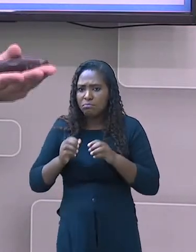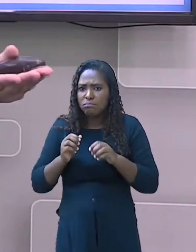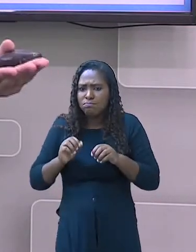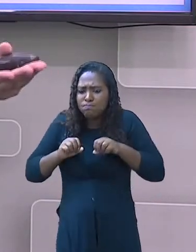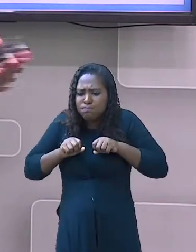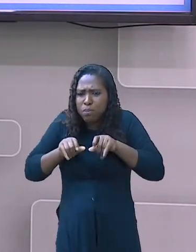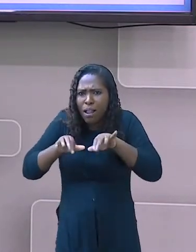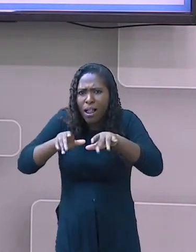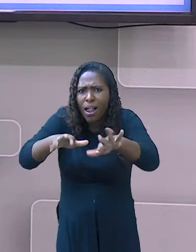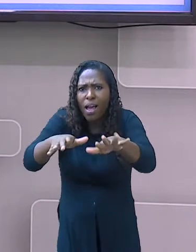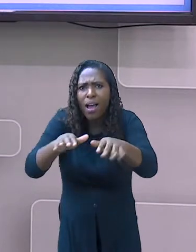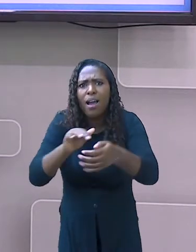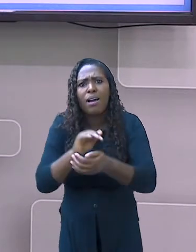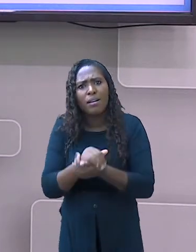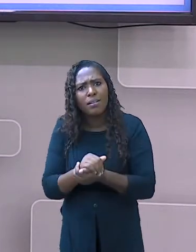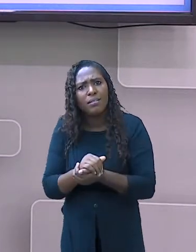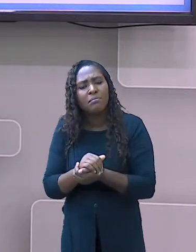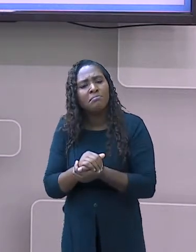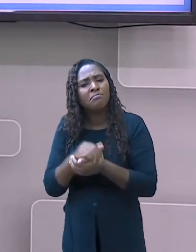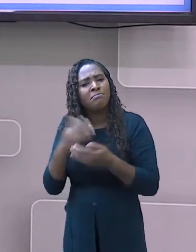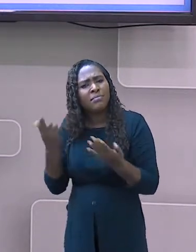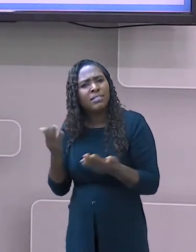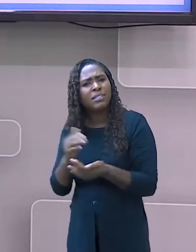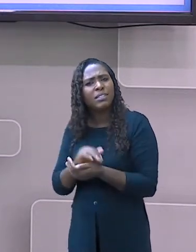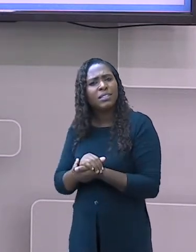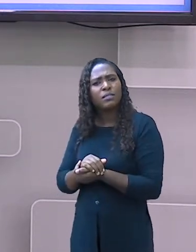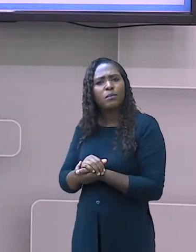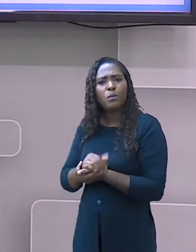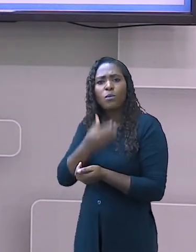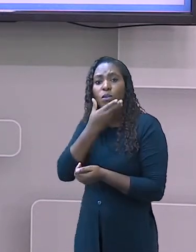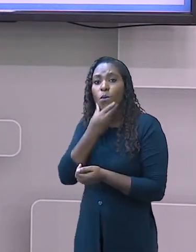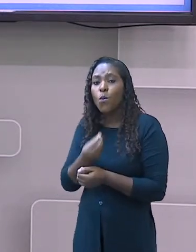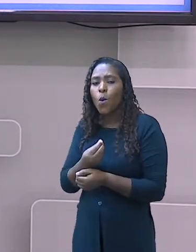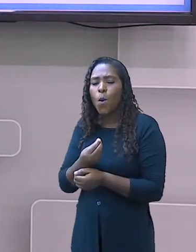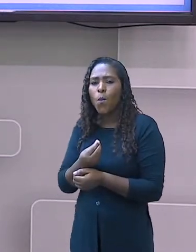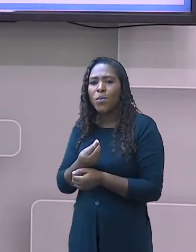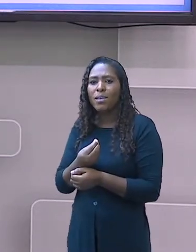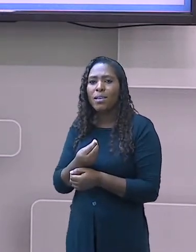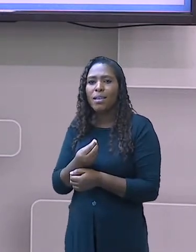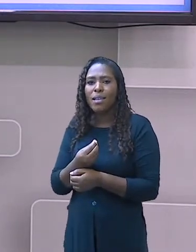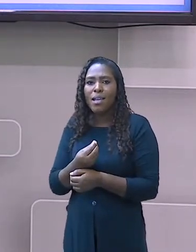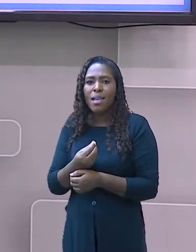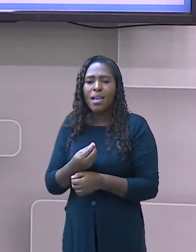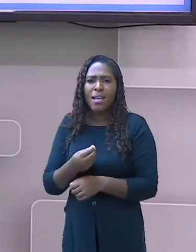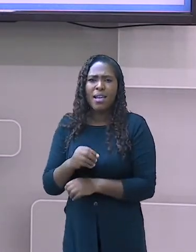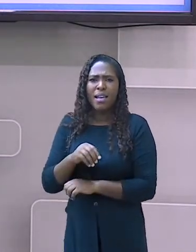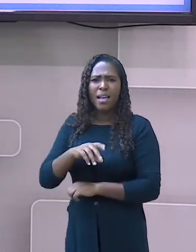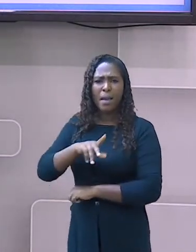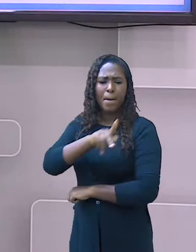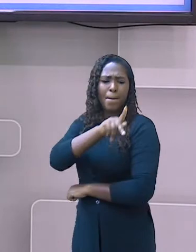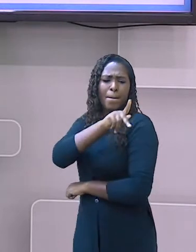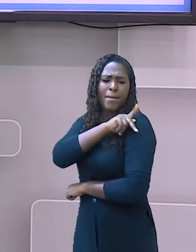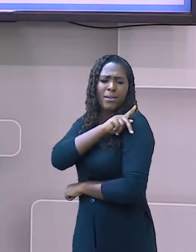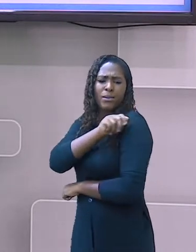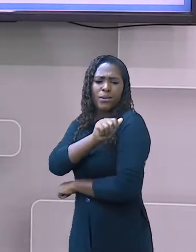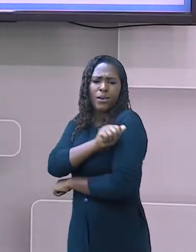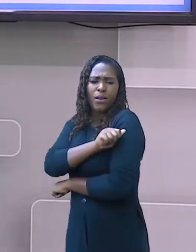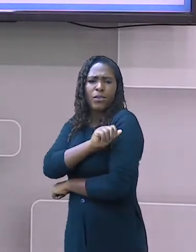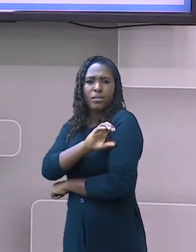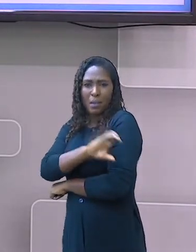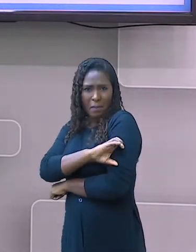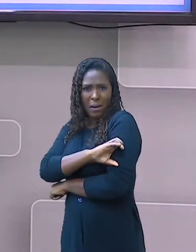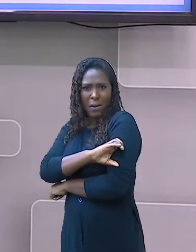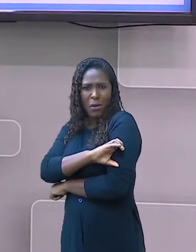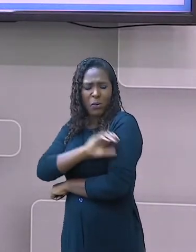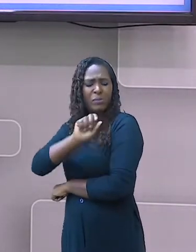mais, nada mais, nada menos que Pedro Alves Cabral. Vocês lembram deste nome? Ele